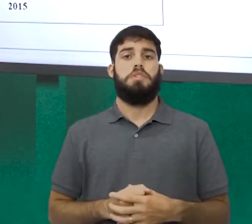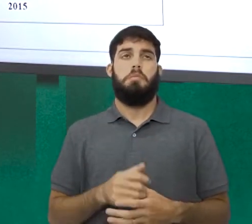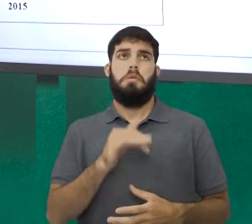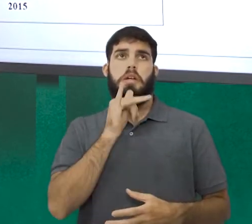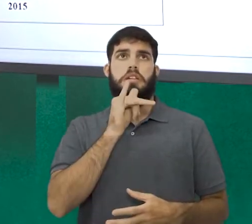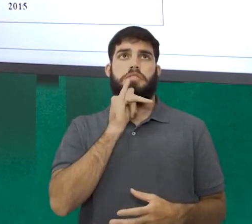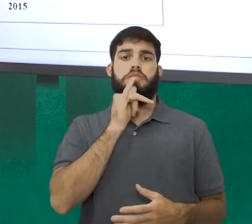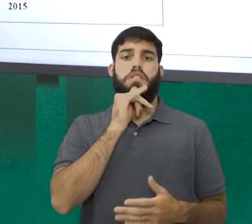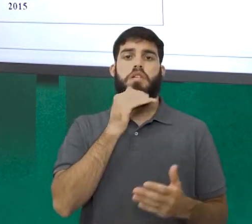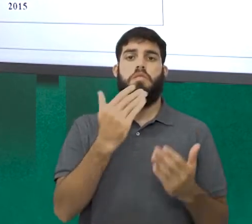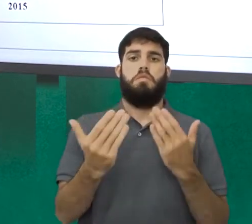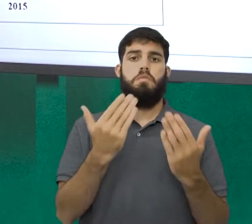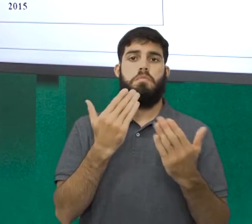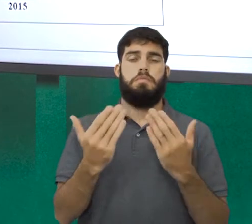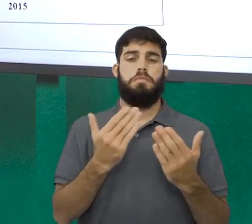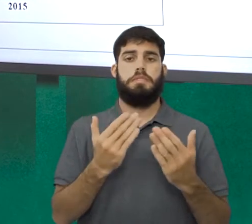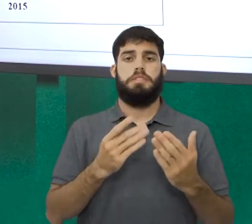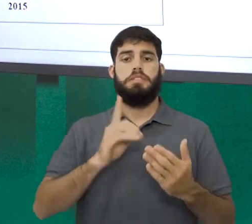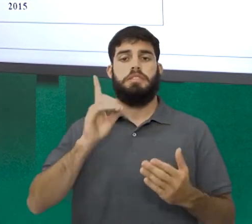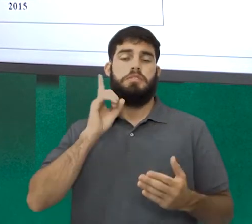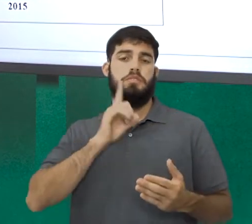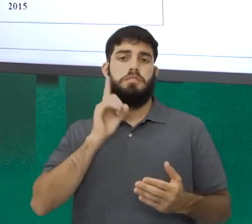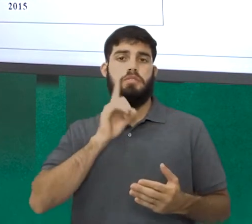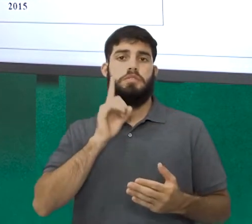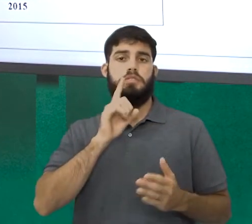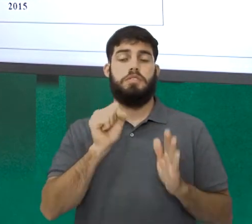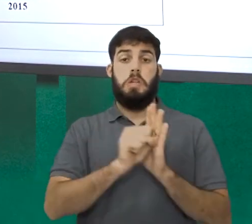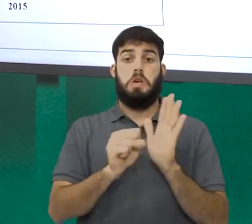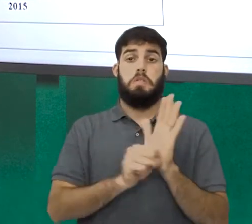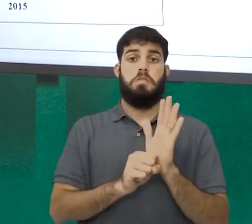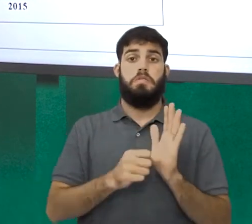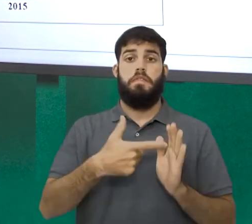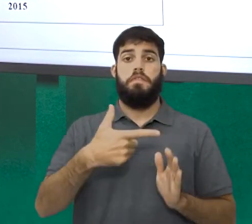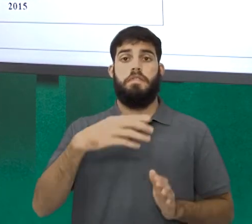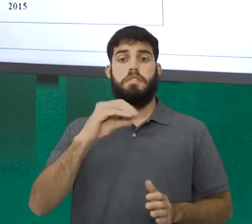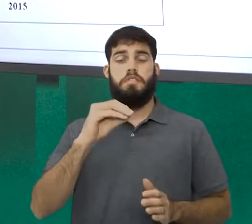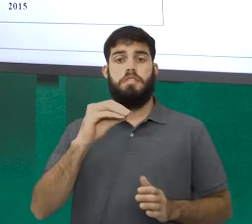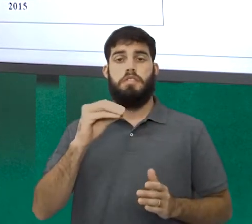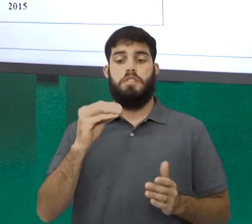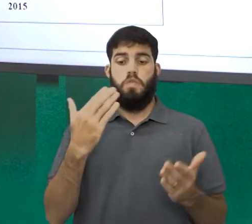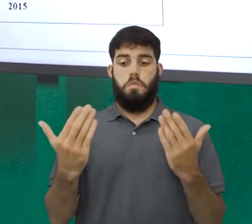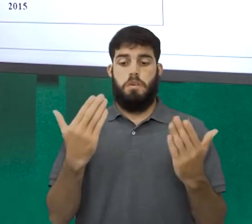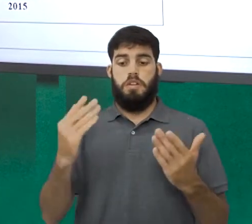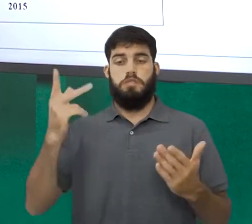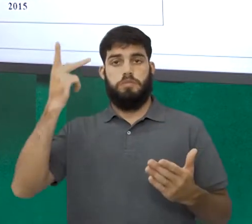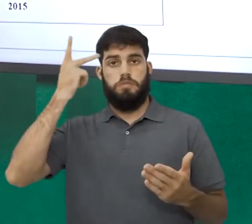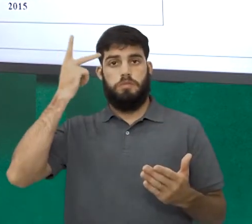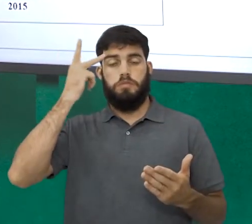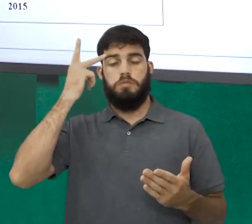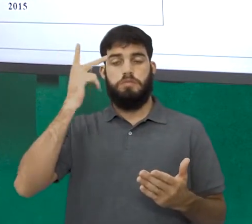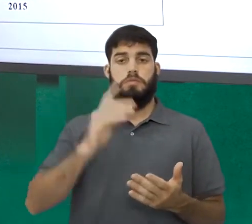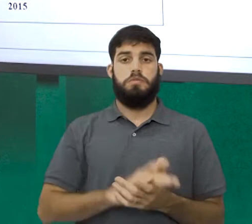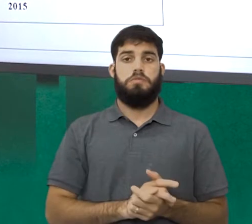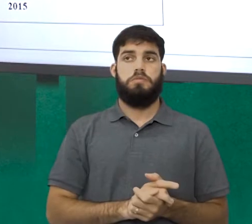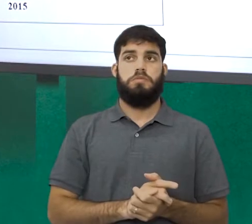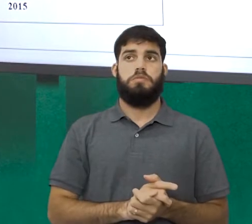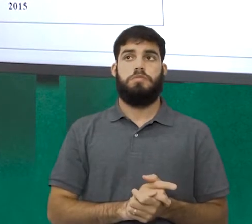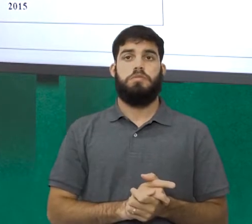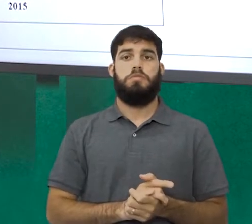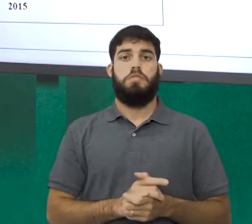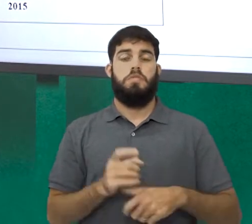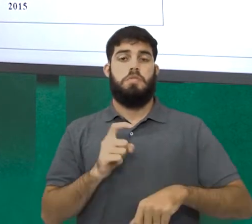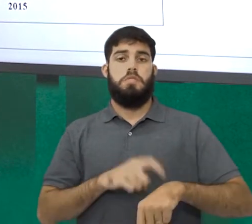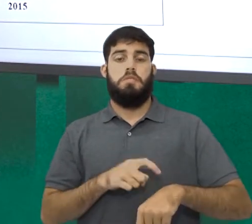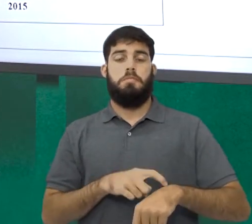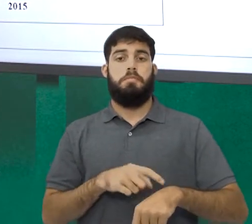Iorque no início do século XX. Isso se diz em relação a São Paulo aqui há algum tempo, de